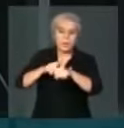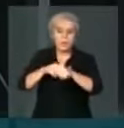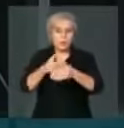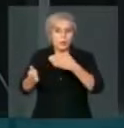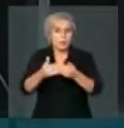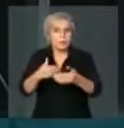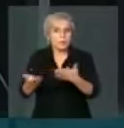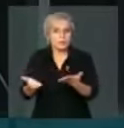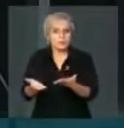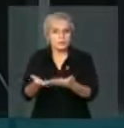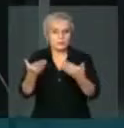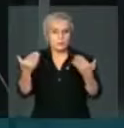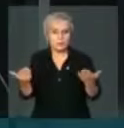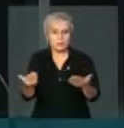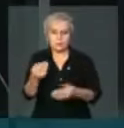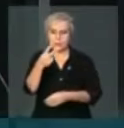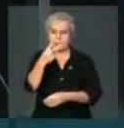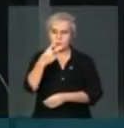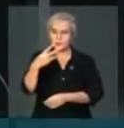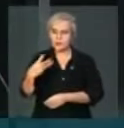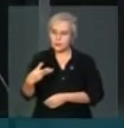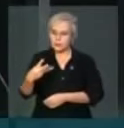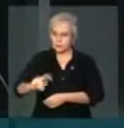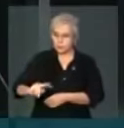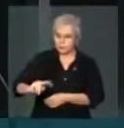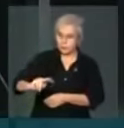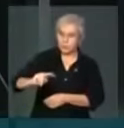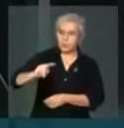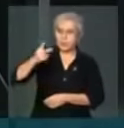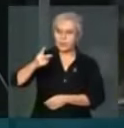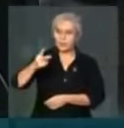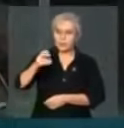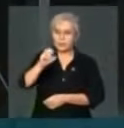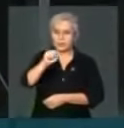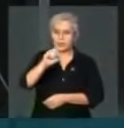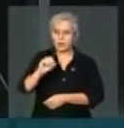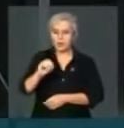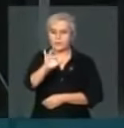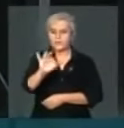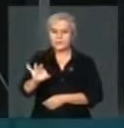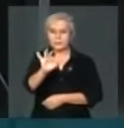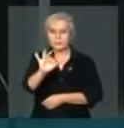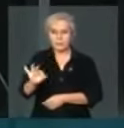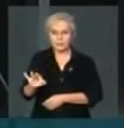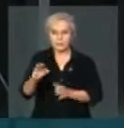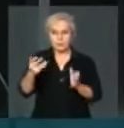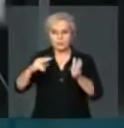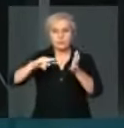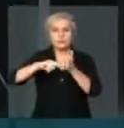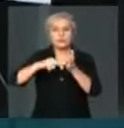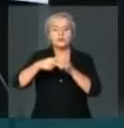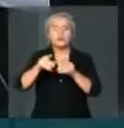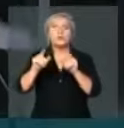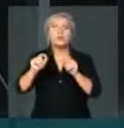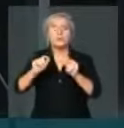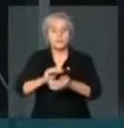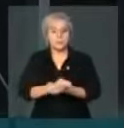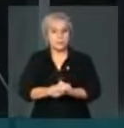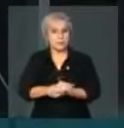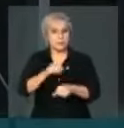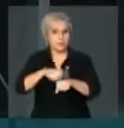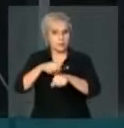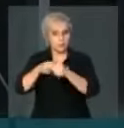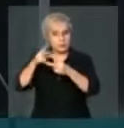Ampliar de dois terços para 80% do tempo da